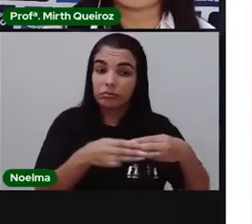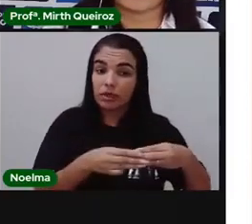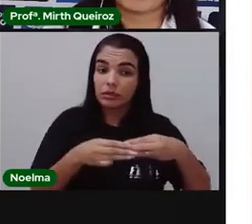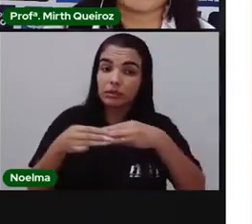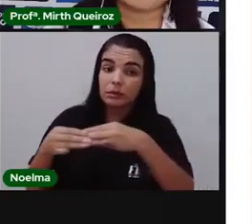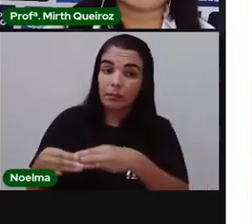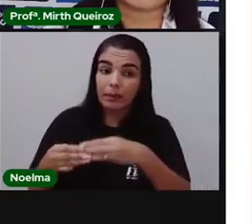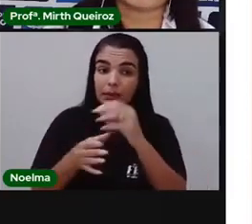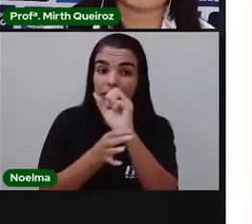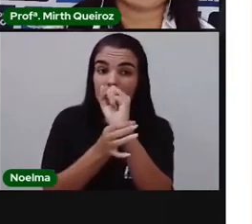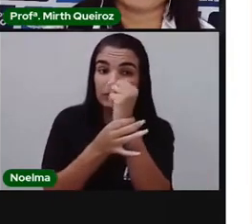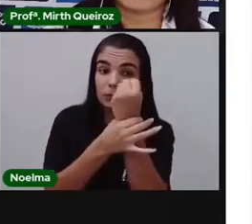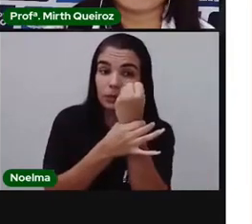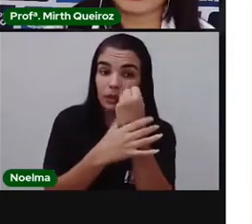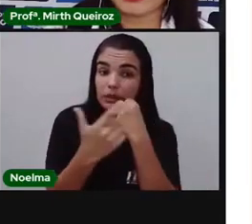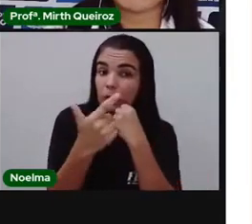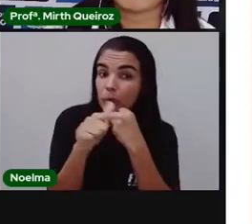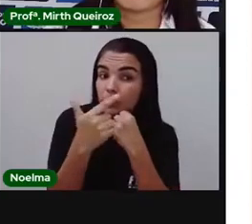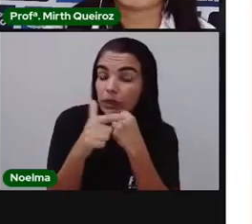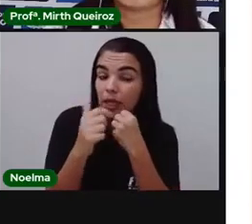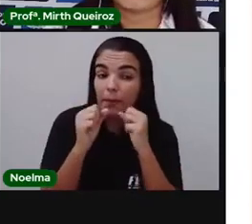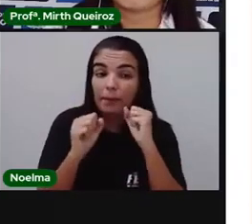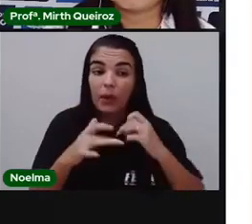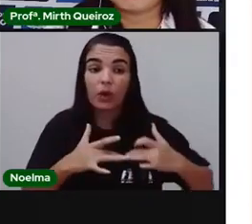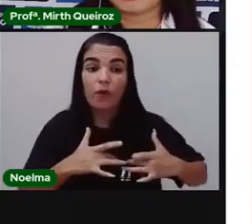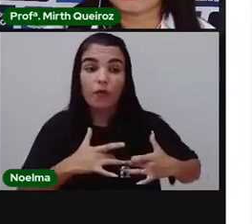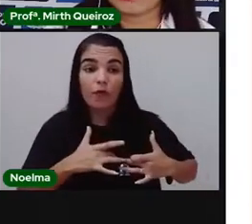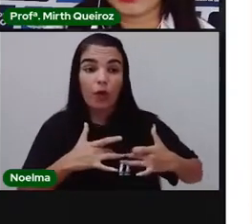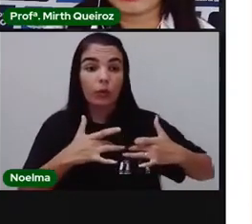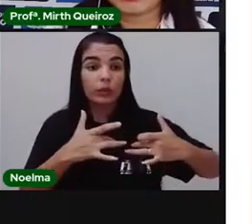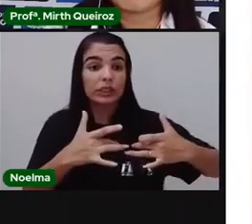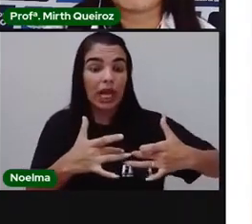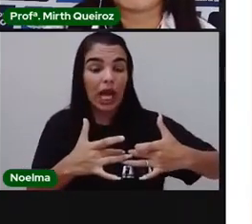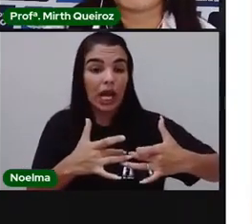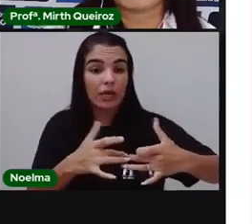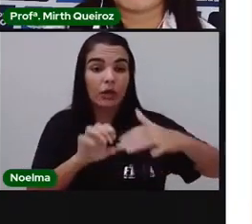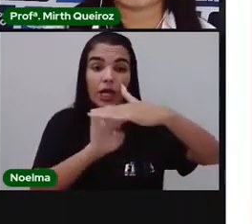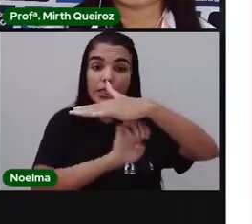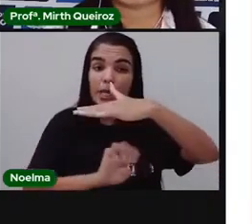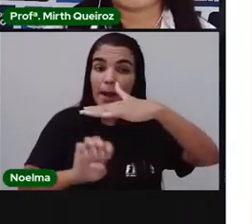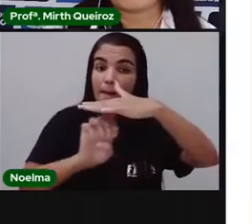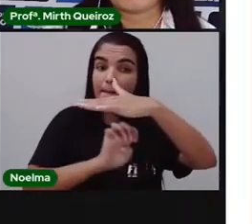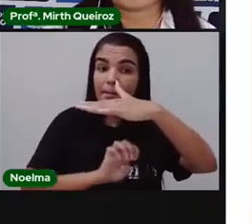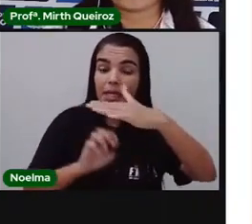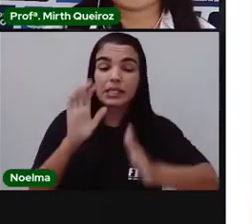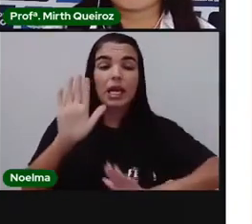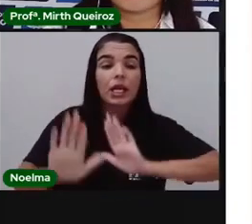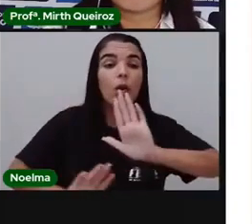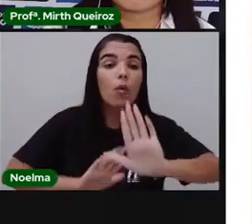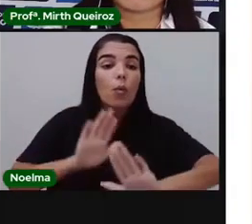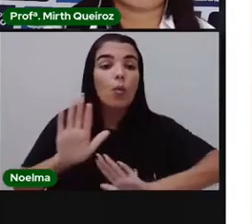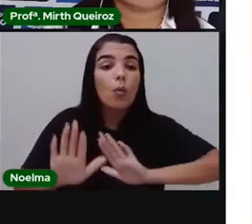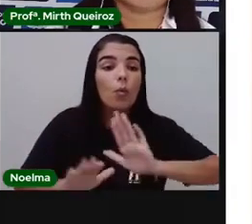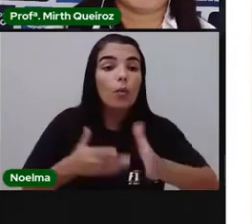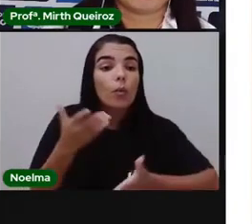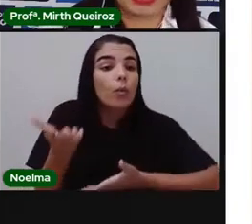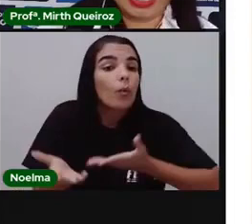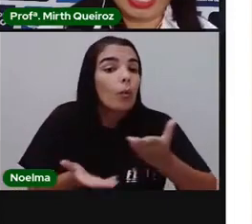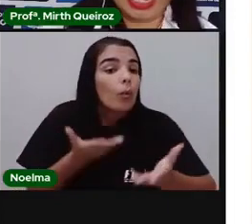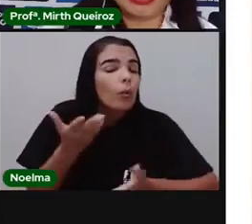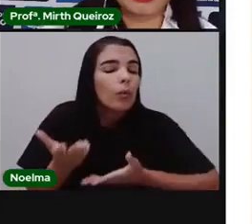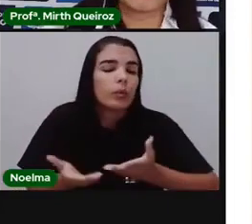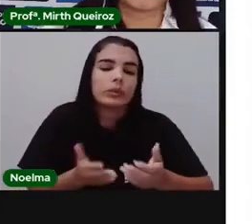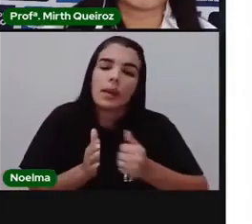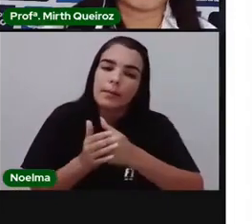sobre seus problemas e tornar voluntário de organizações dedicadas à conservação, né?